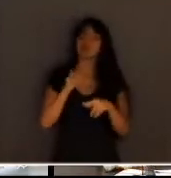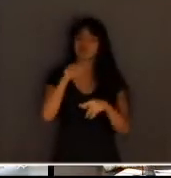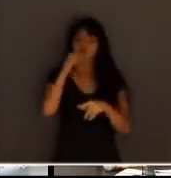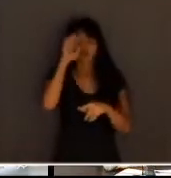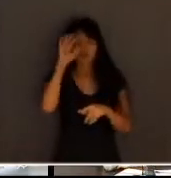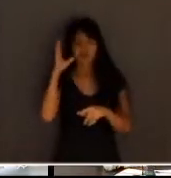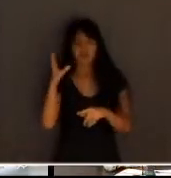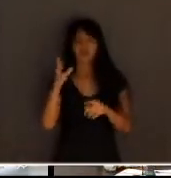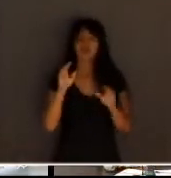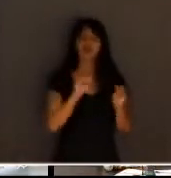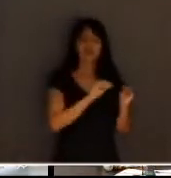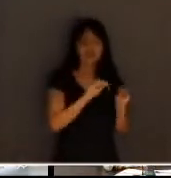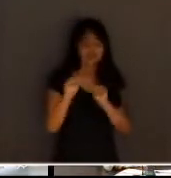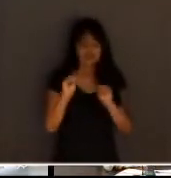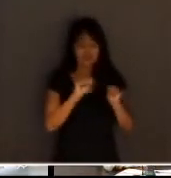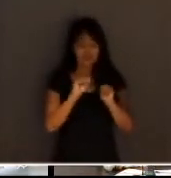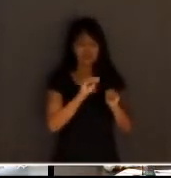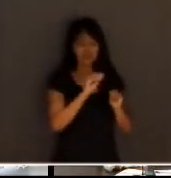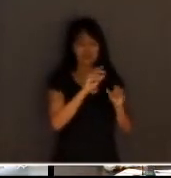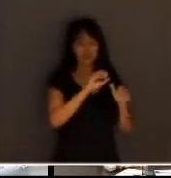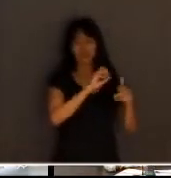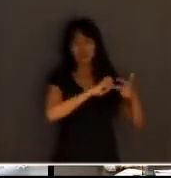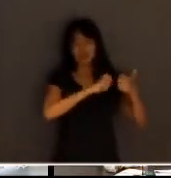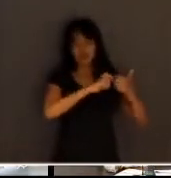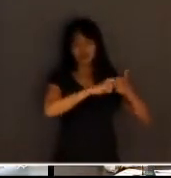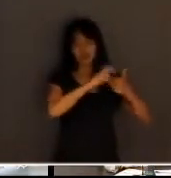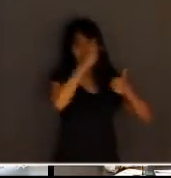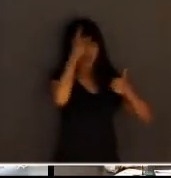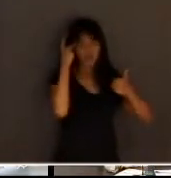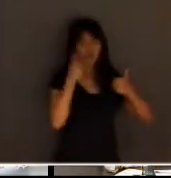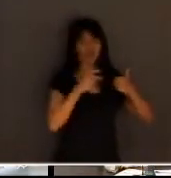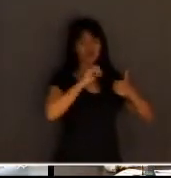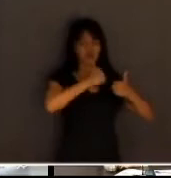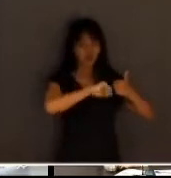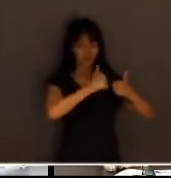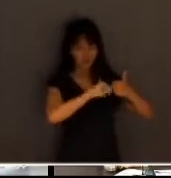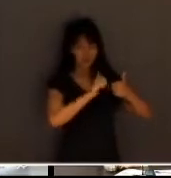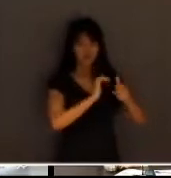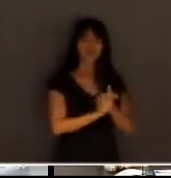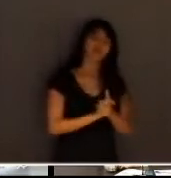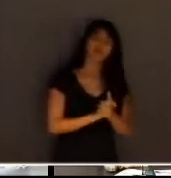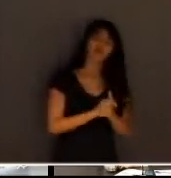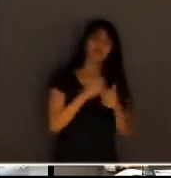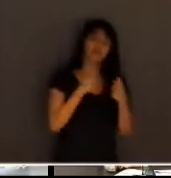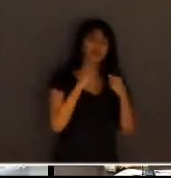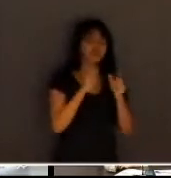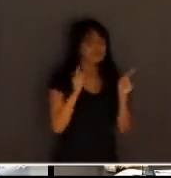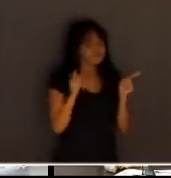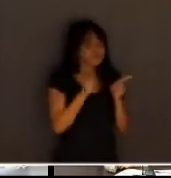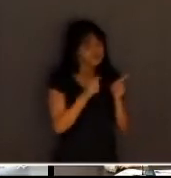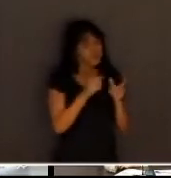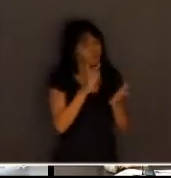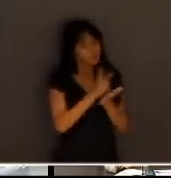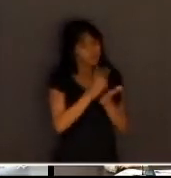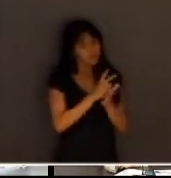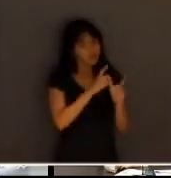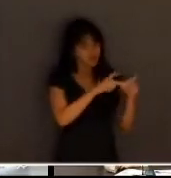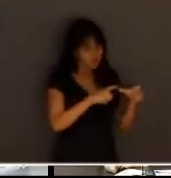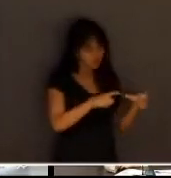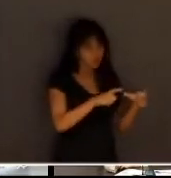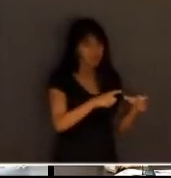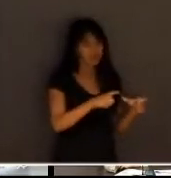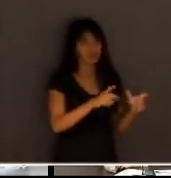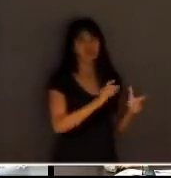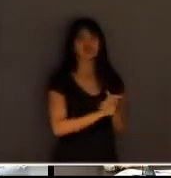nesses ambientes. Tem que ser mínimo. Tem que ser mínimo. Vamos garantir que eles fiquem sempre no mesmo lugar para evitar cada vez